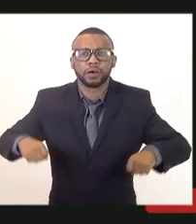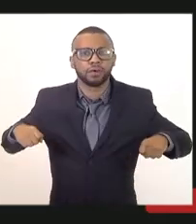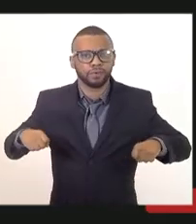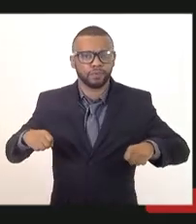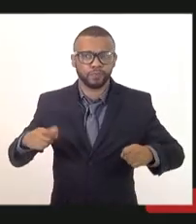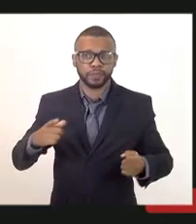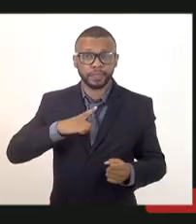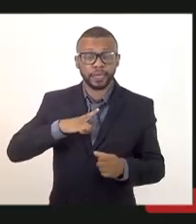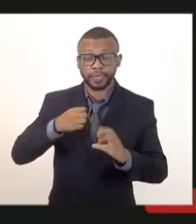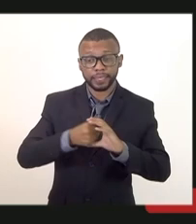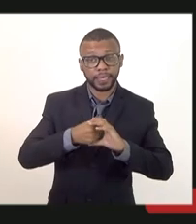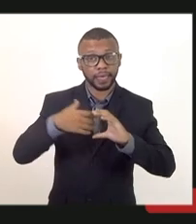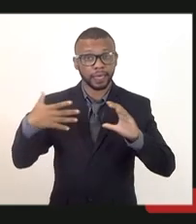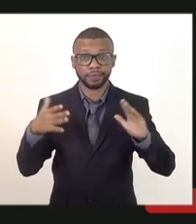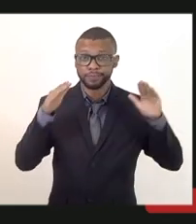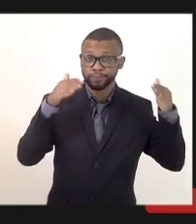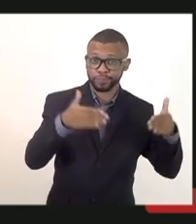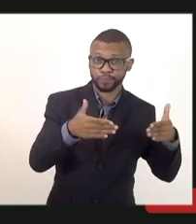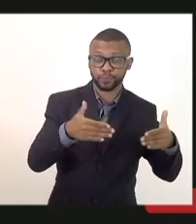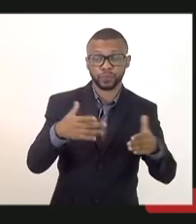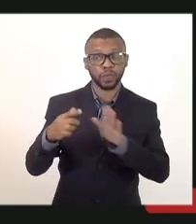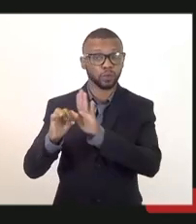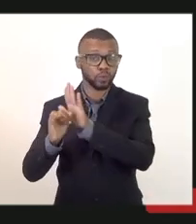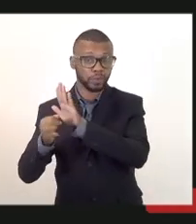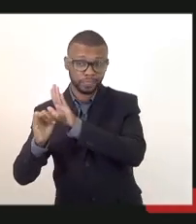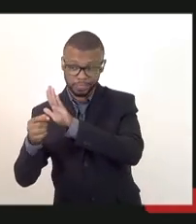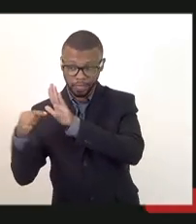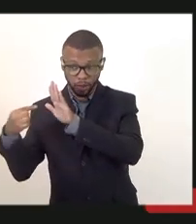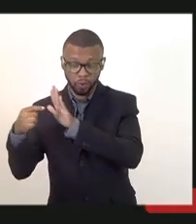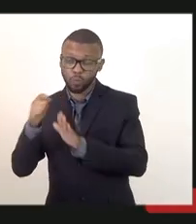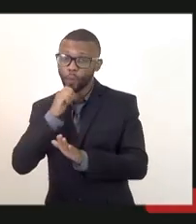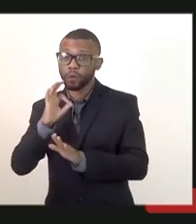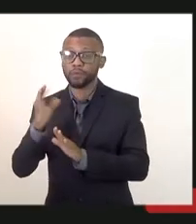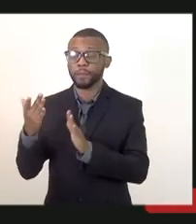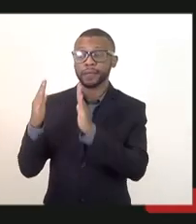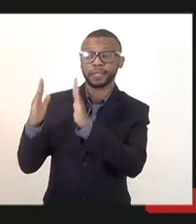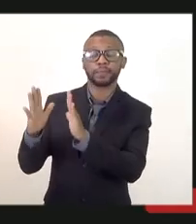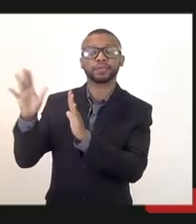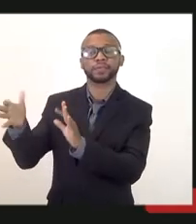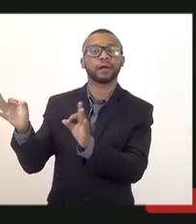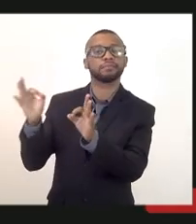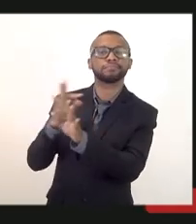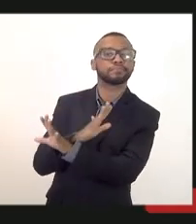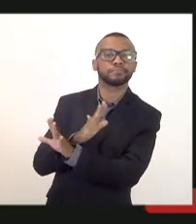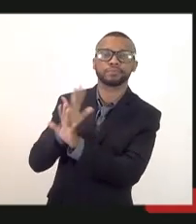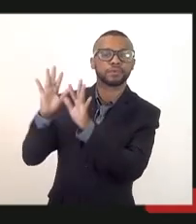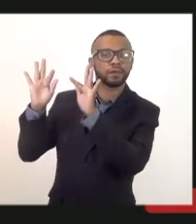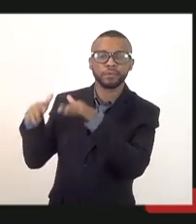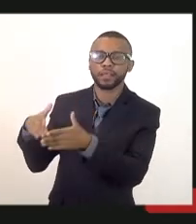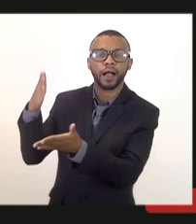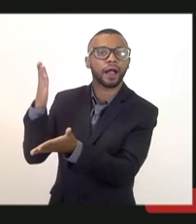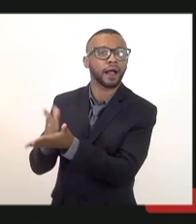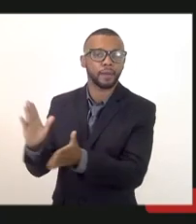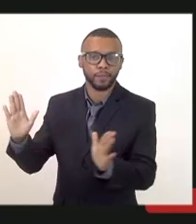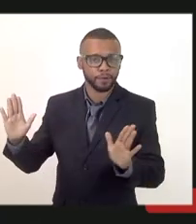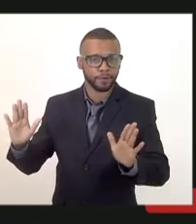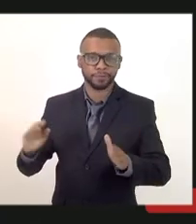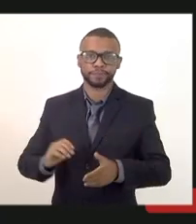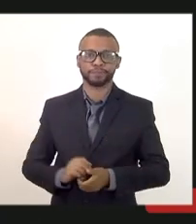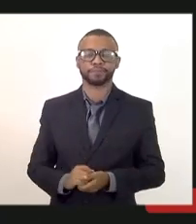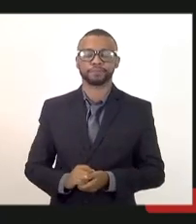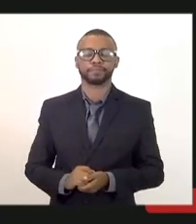o TAF do edital não tem isso a etapa que a gente já venceu é outra questão